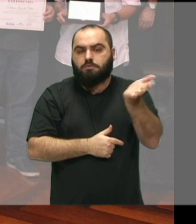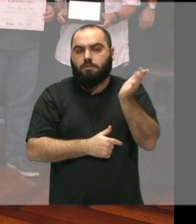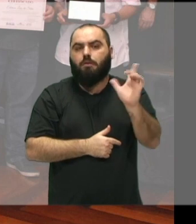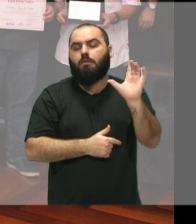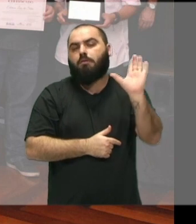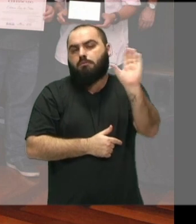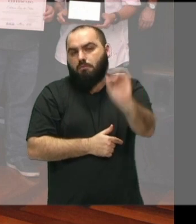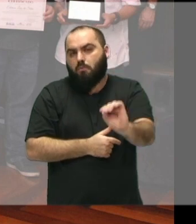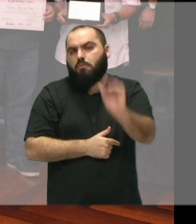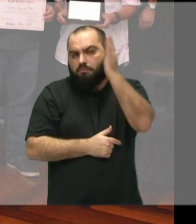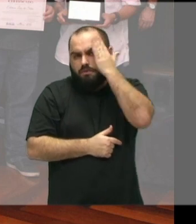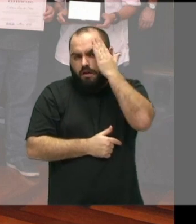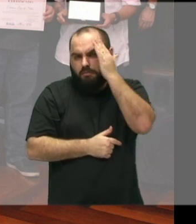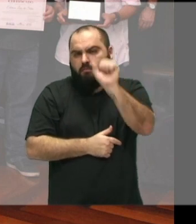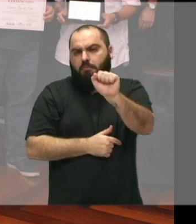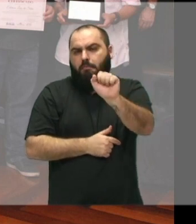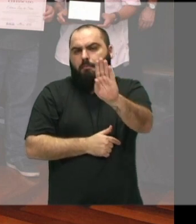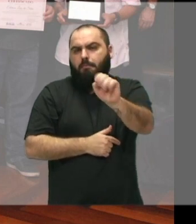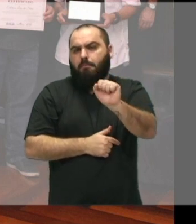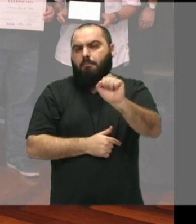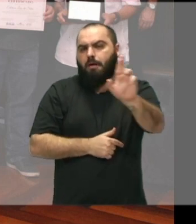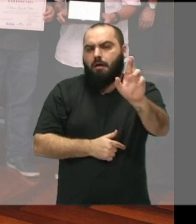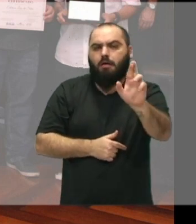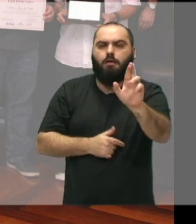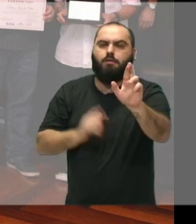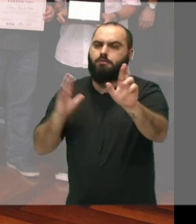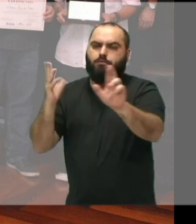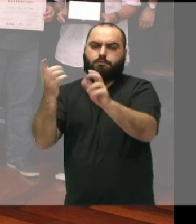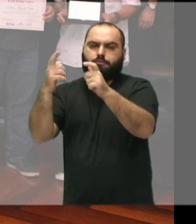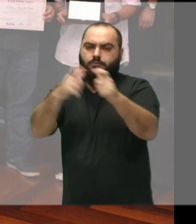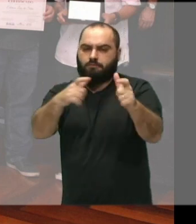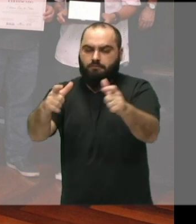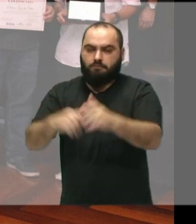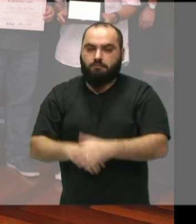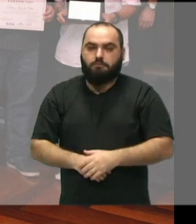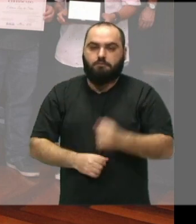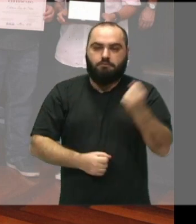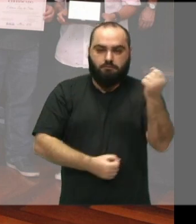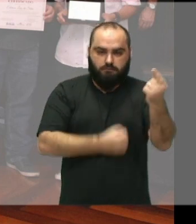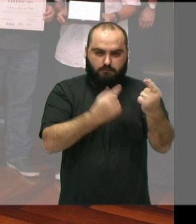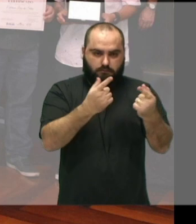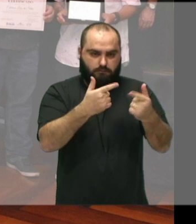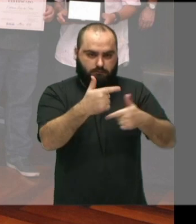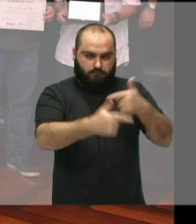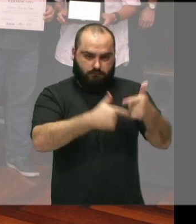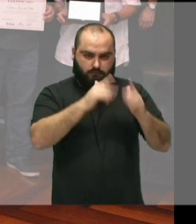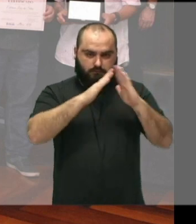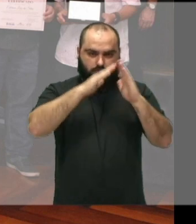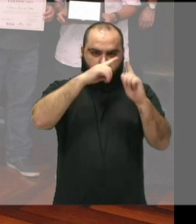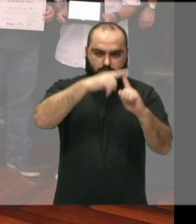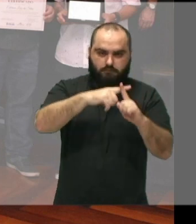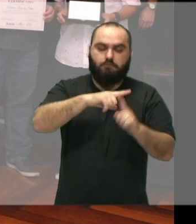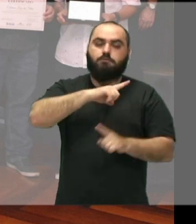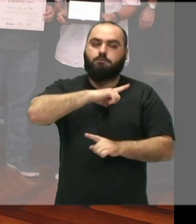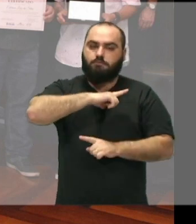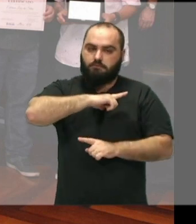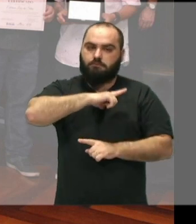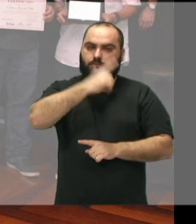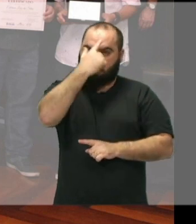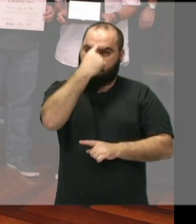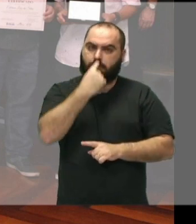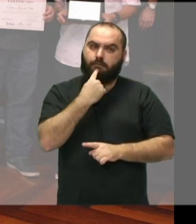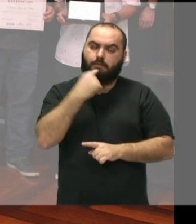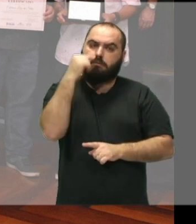noite, tocando em bares, casas noturnas. Outros músicos já exercem mais a sua atividade nas igrejas, nós temos bastante esse perfil